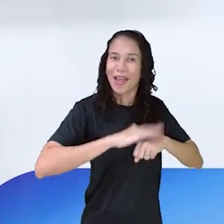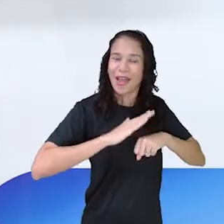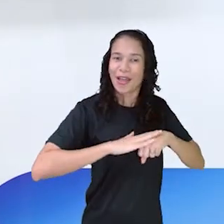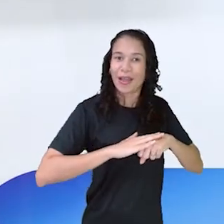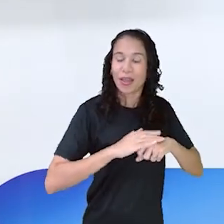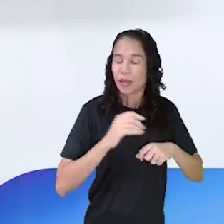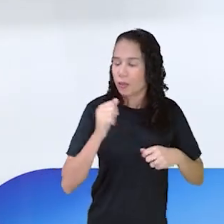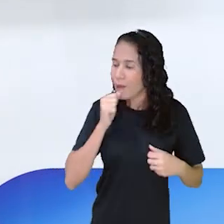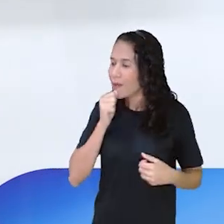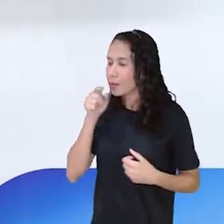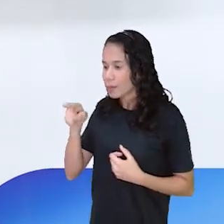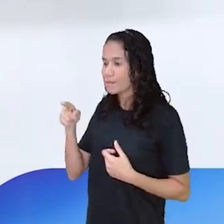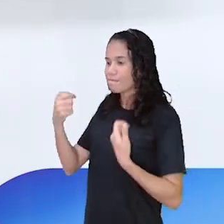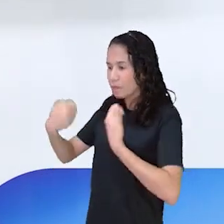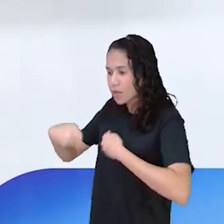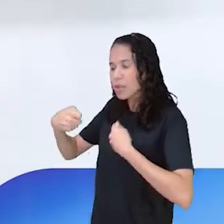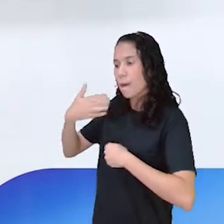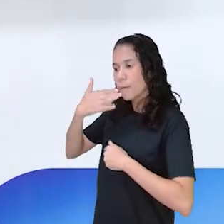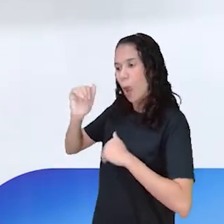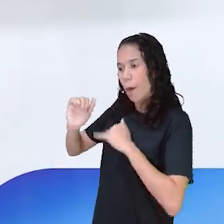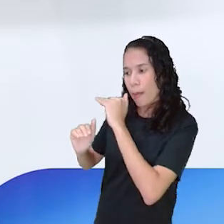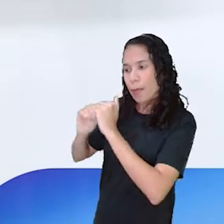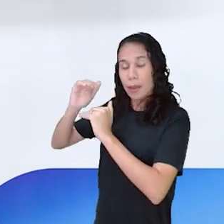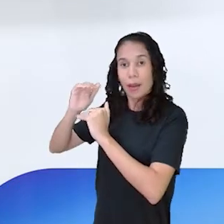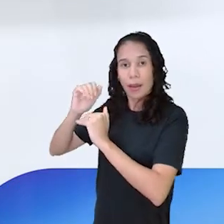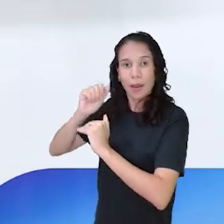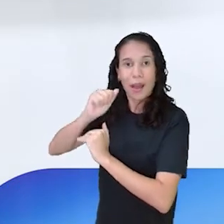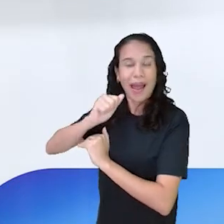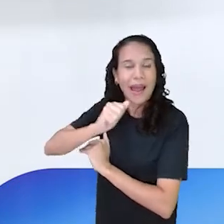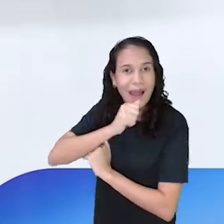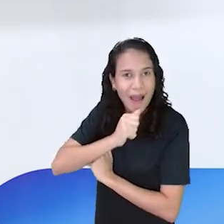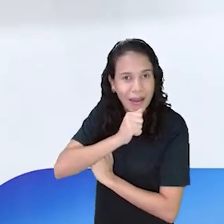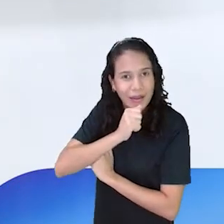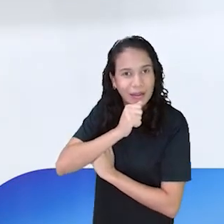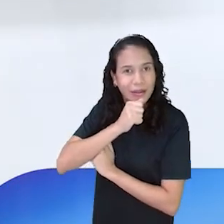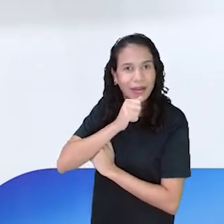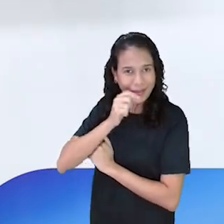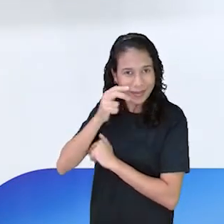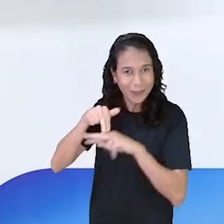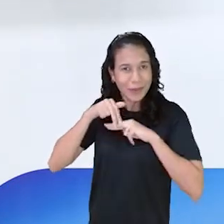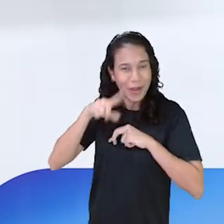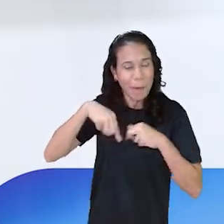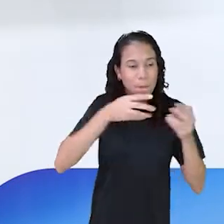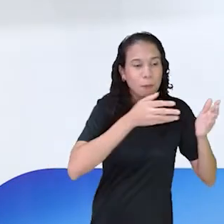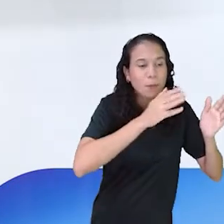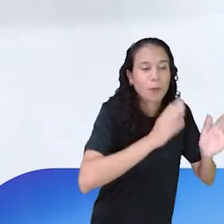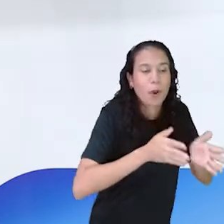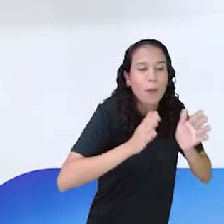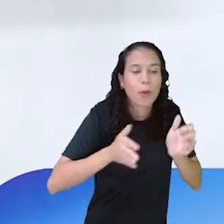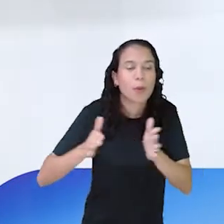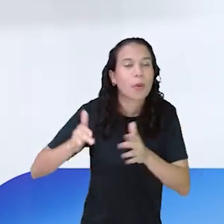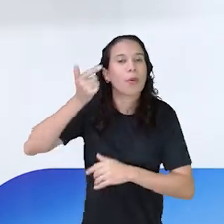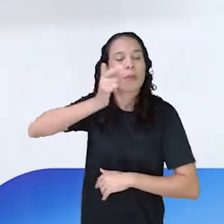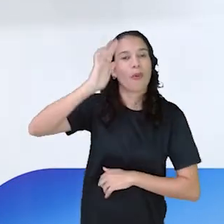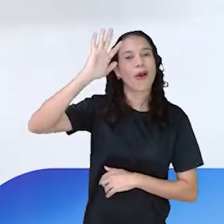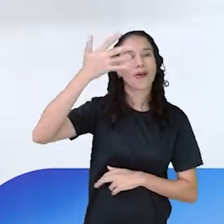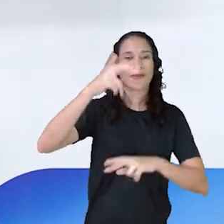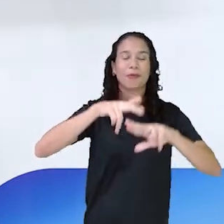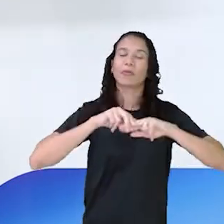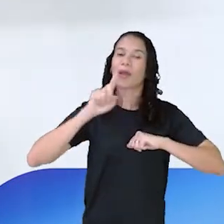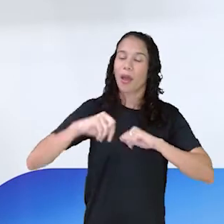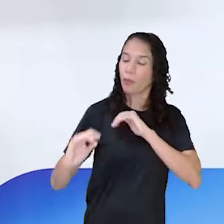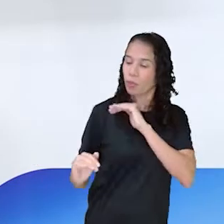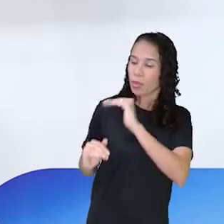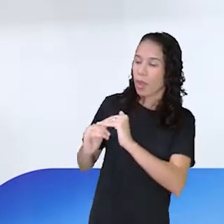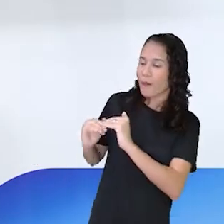E o que a gente ainda não consegue fazer, mas é ainda. Então, a gente tem um processo para que a gente consiga fazer. Então, esse